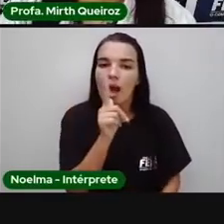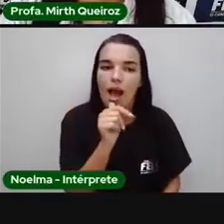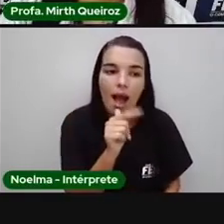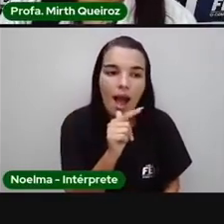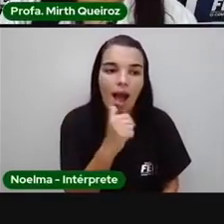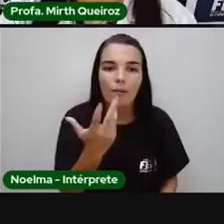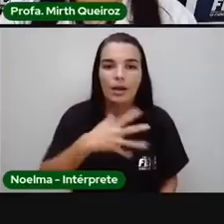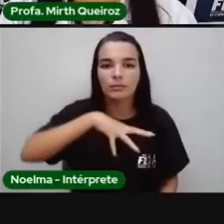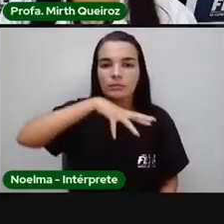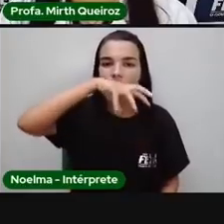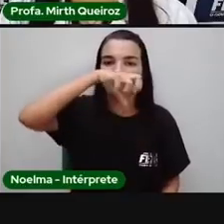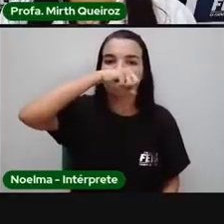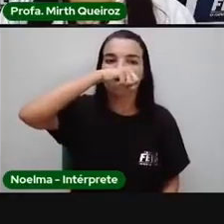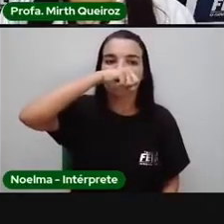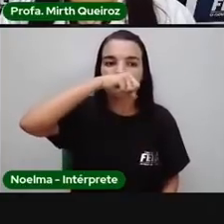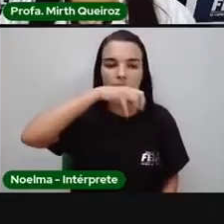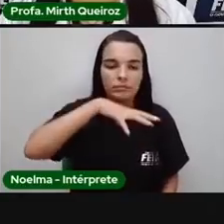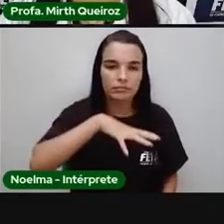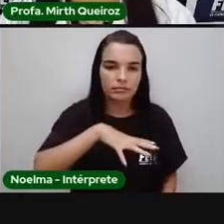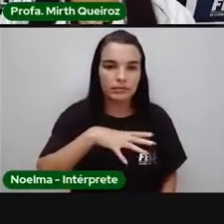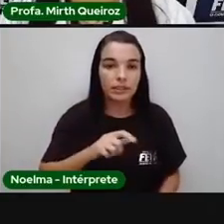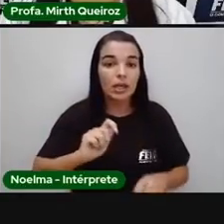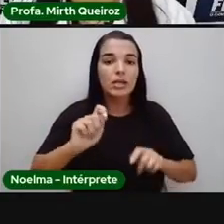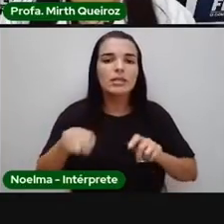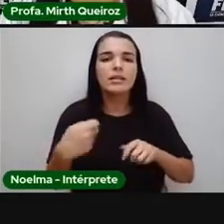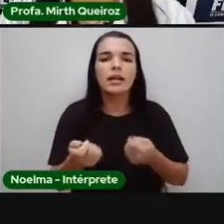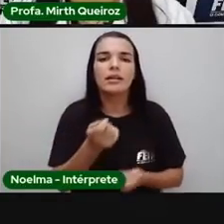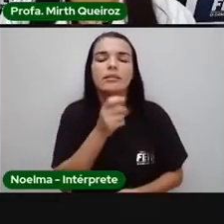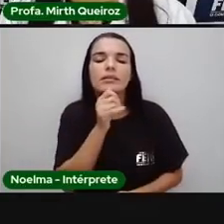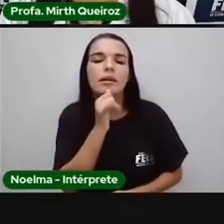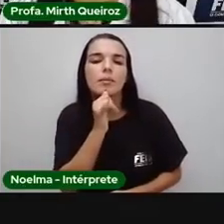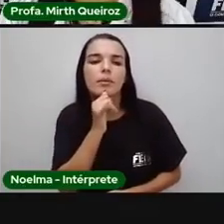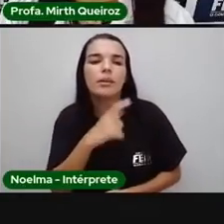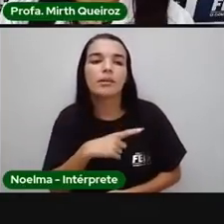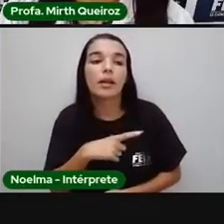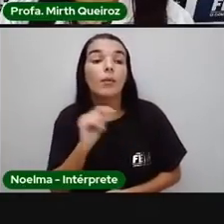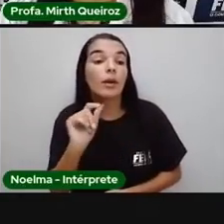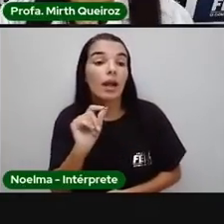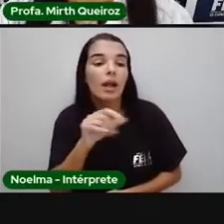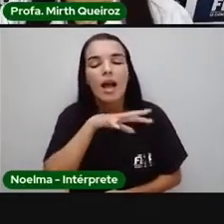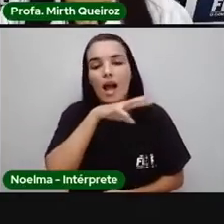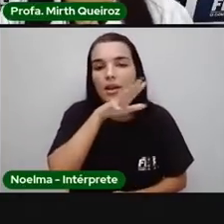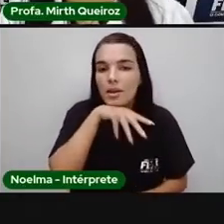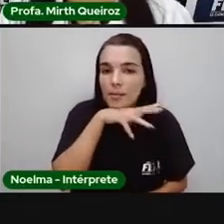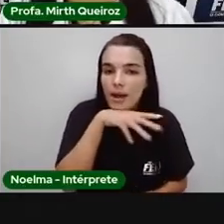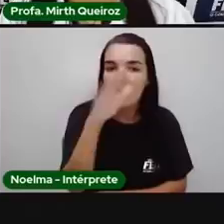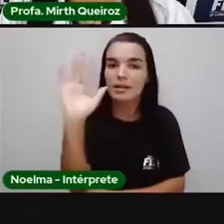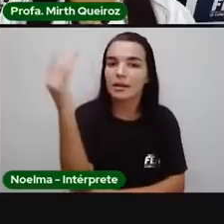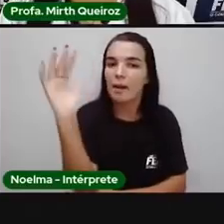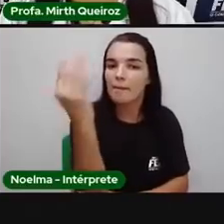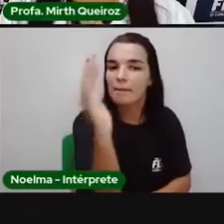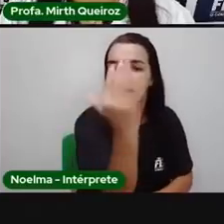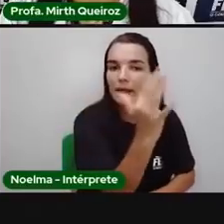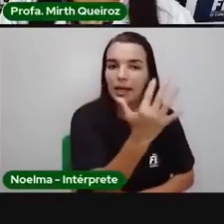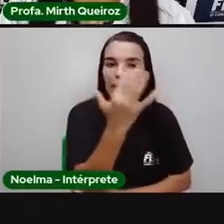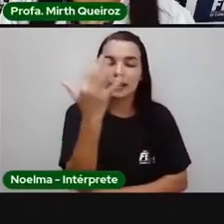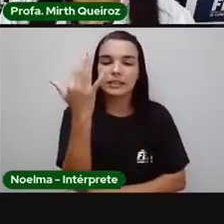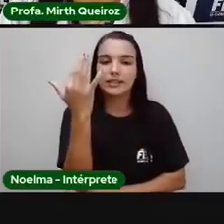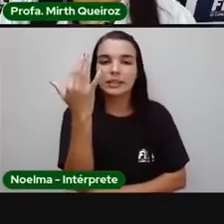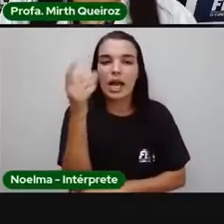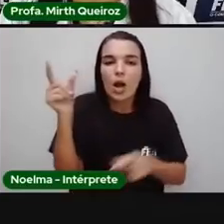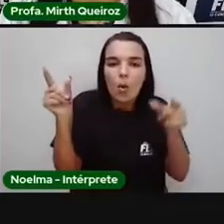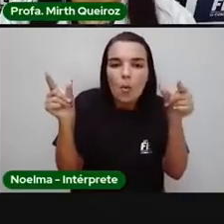respira. E quais são os exemplos de seres vivos que a gente tem? Os animais, as plantas, os micro